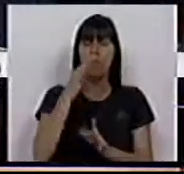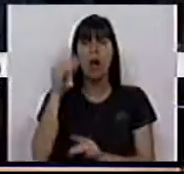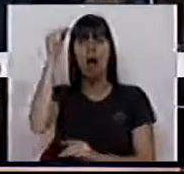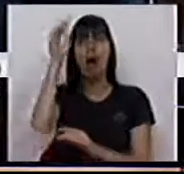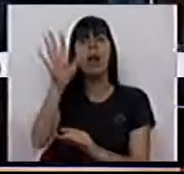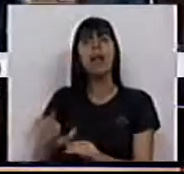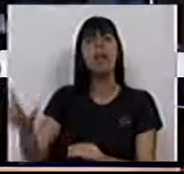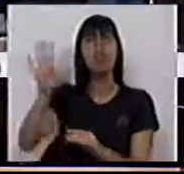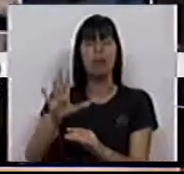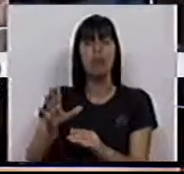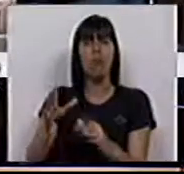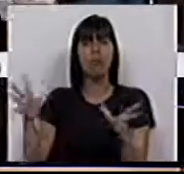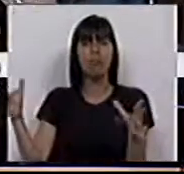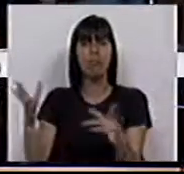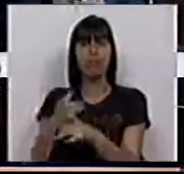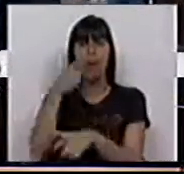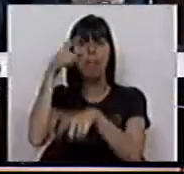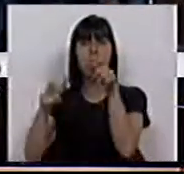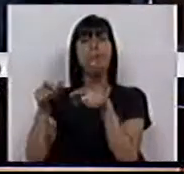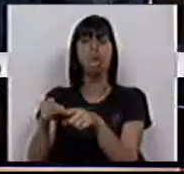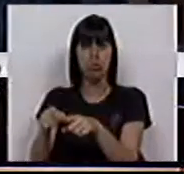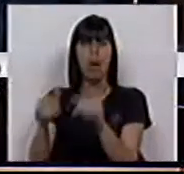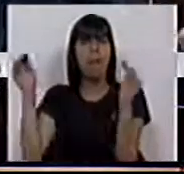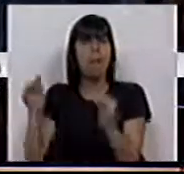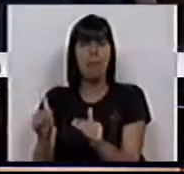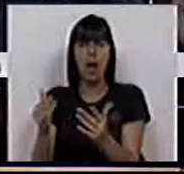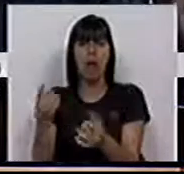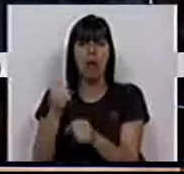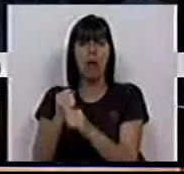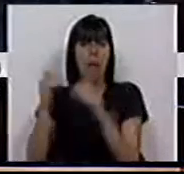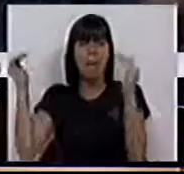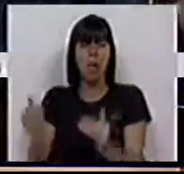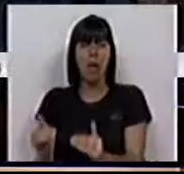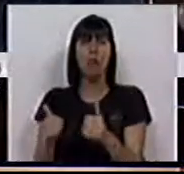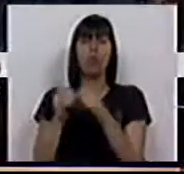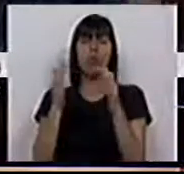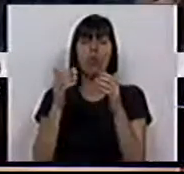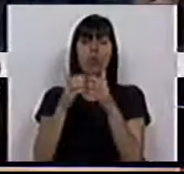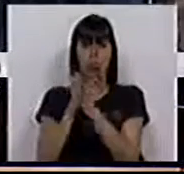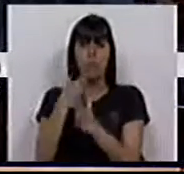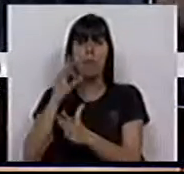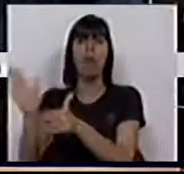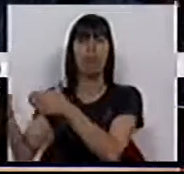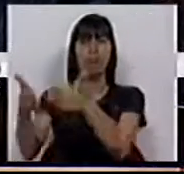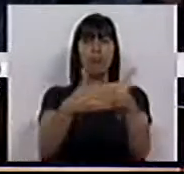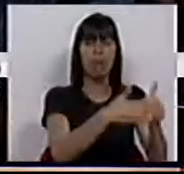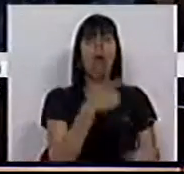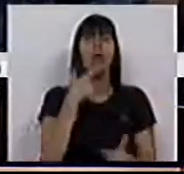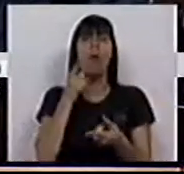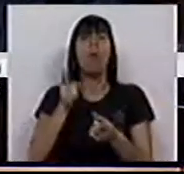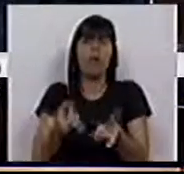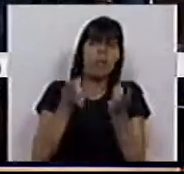interior, o interior mais despovoado e ainda menos postos de trabalho. Porque todos os encerramentos significam